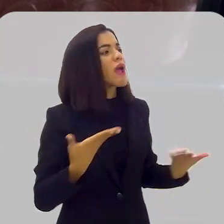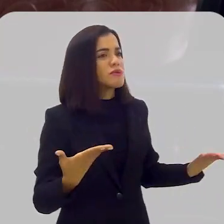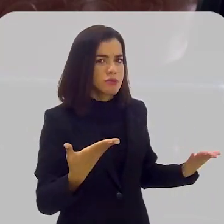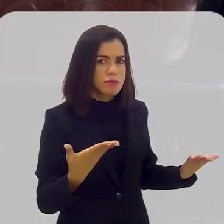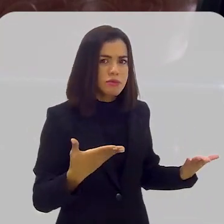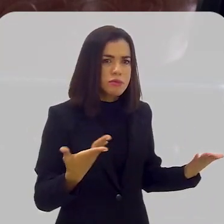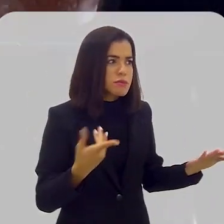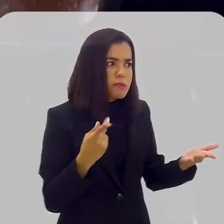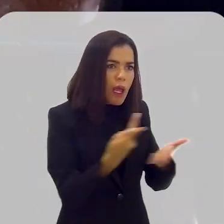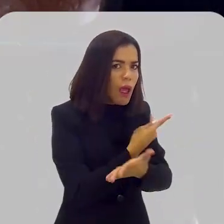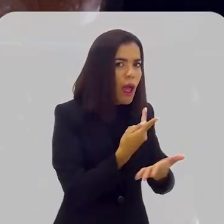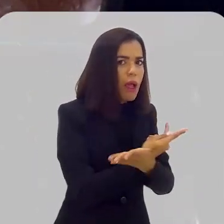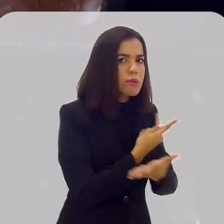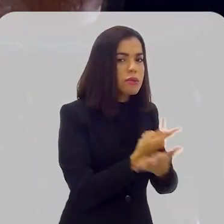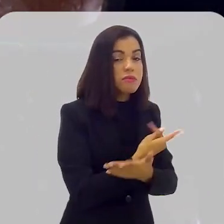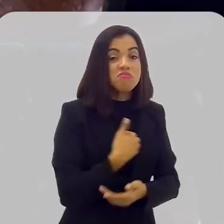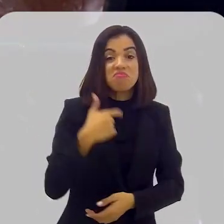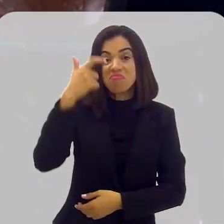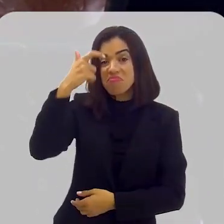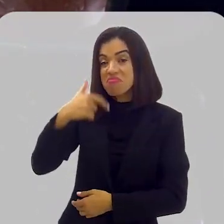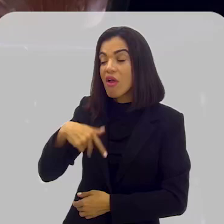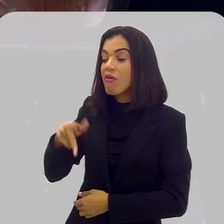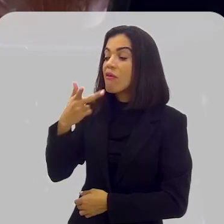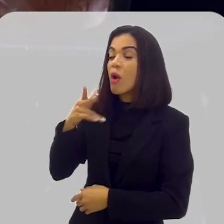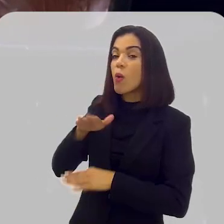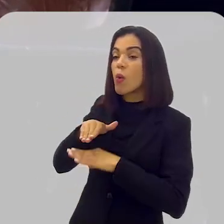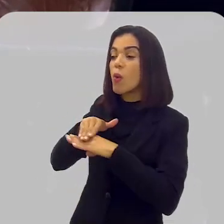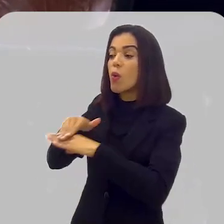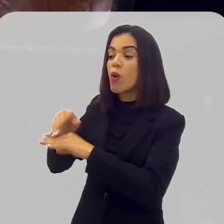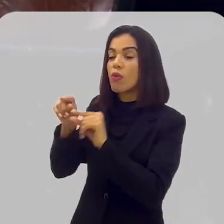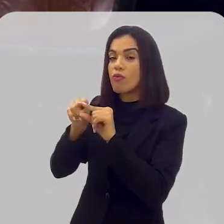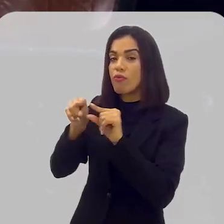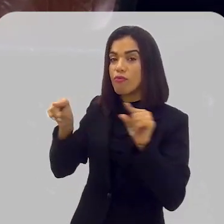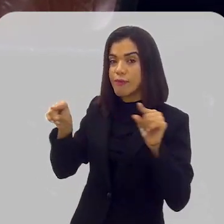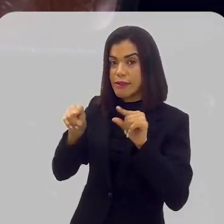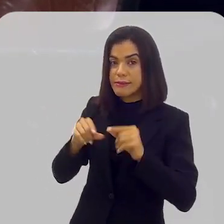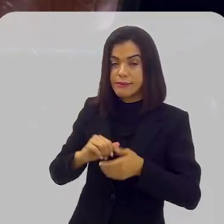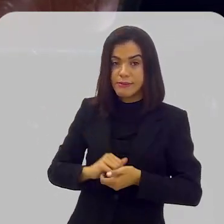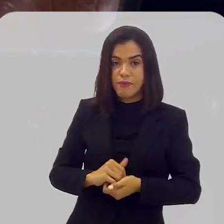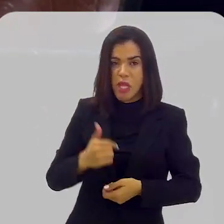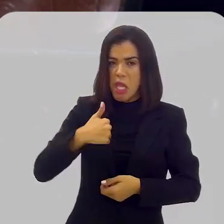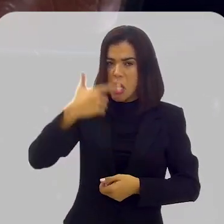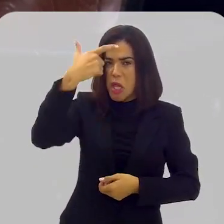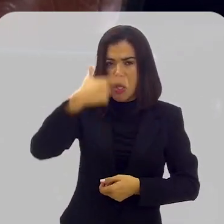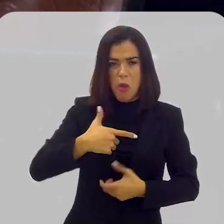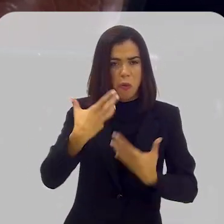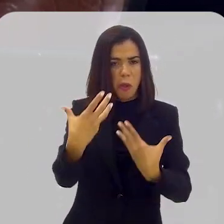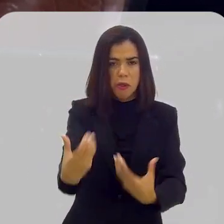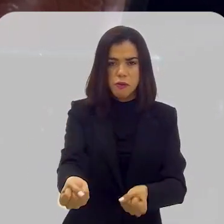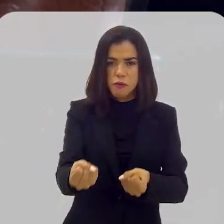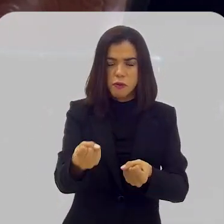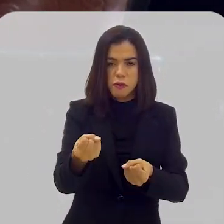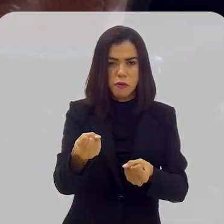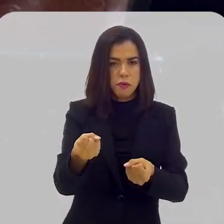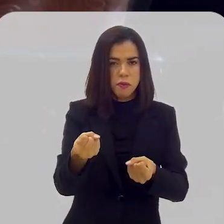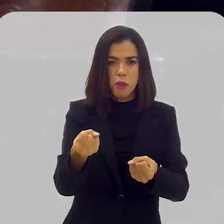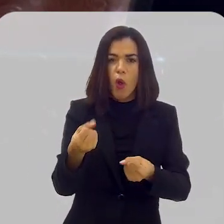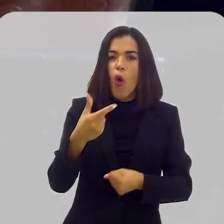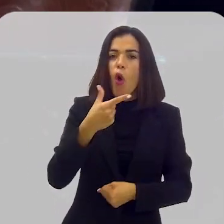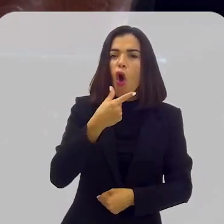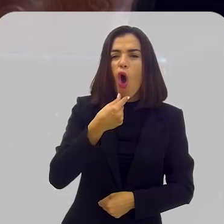continuou cobrando. E Altamirando Requião pronunciou a seguinte frase, eu não admito